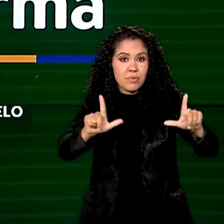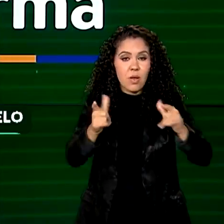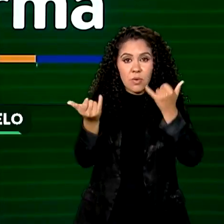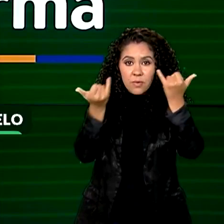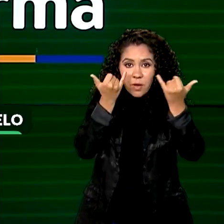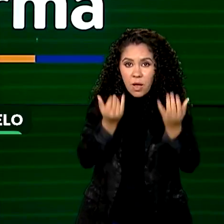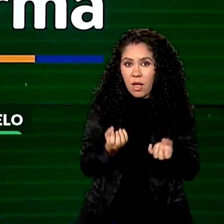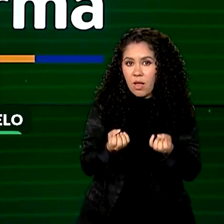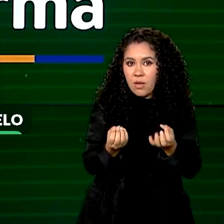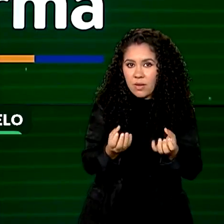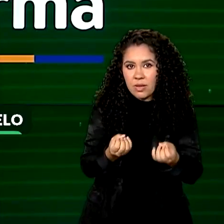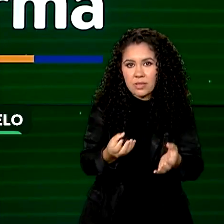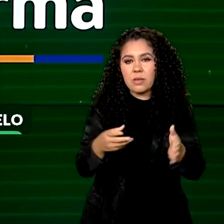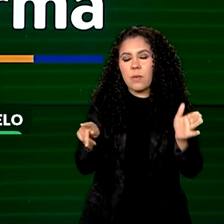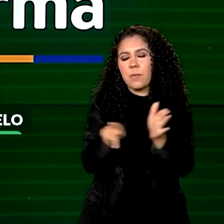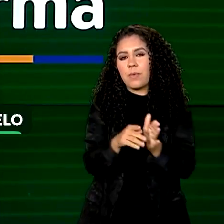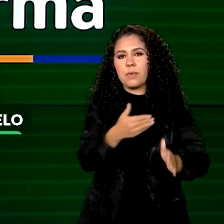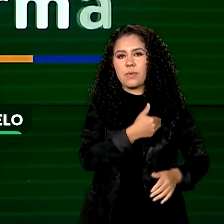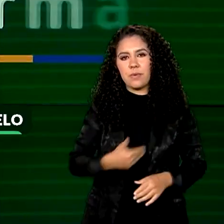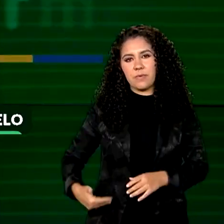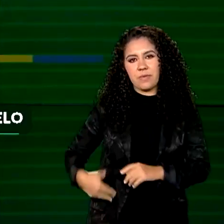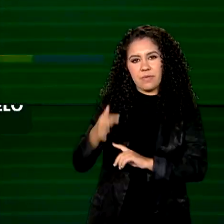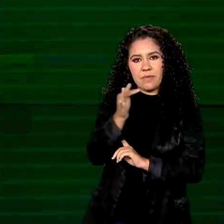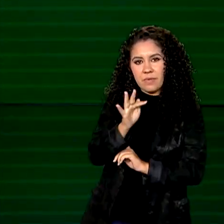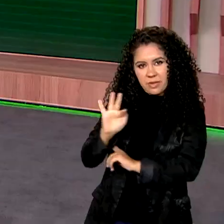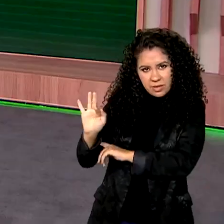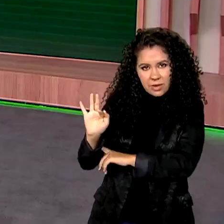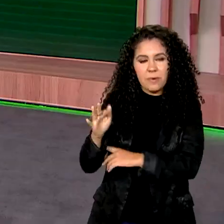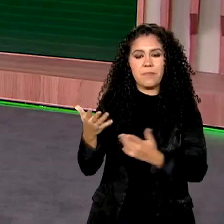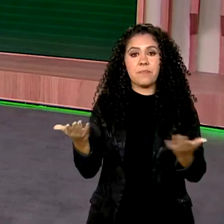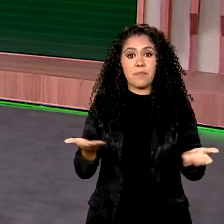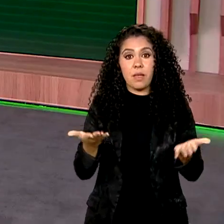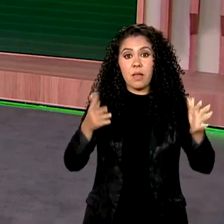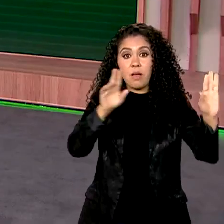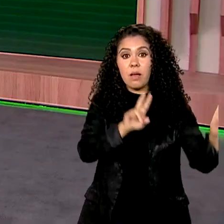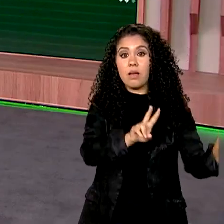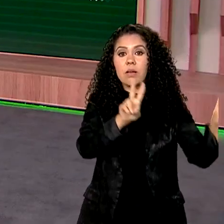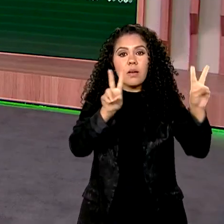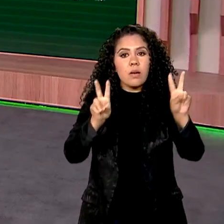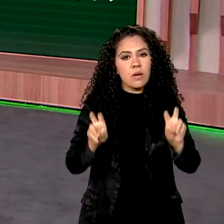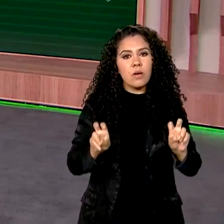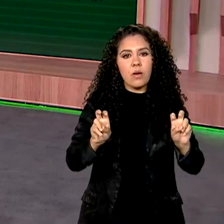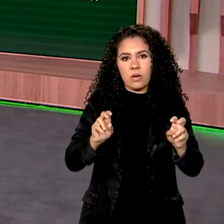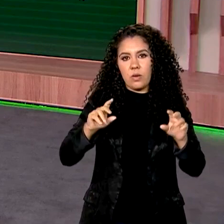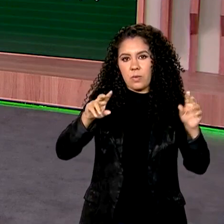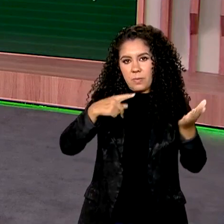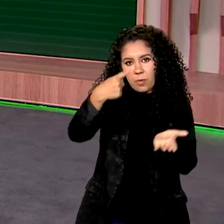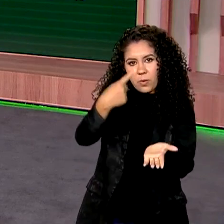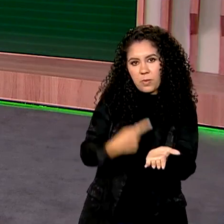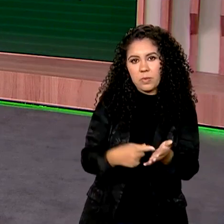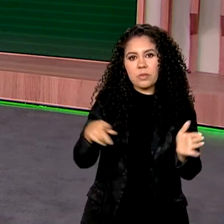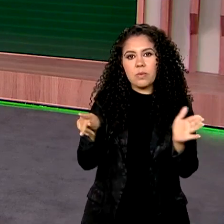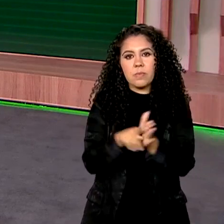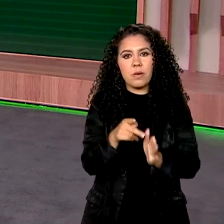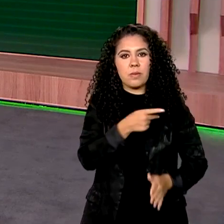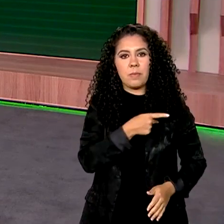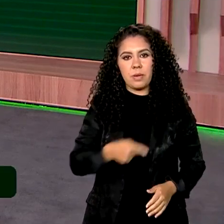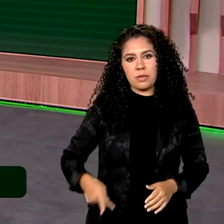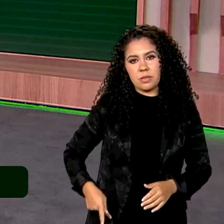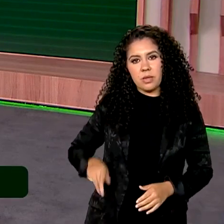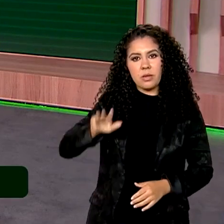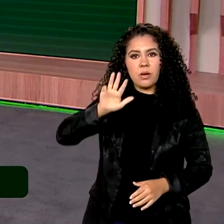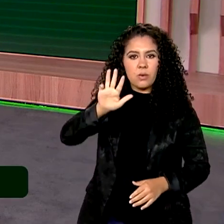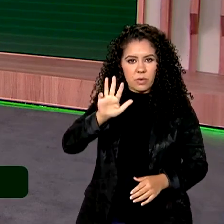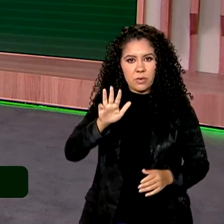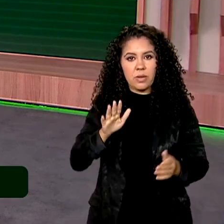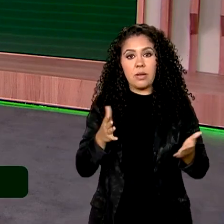trazendo as notícias e as ações do governo federal. E nós começamos esta edição do GOV Informa com informações da agenda do